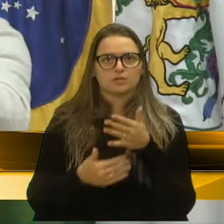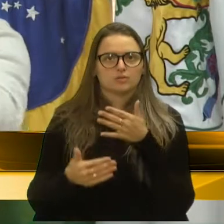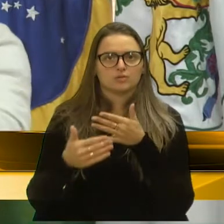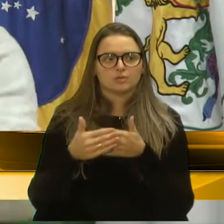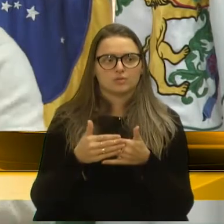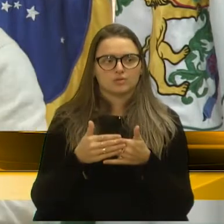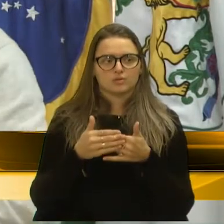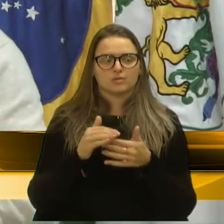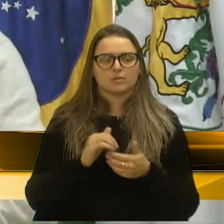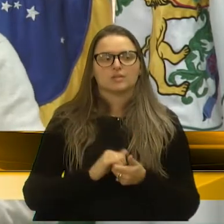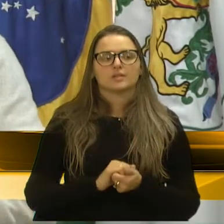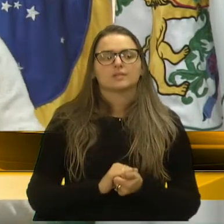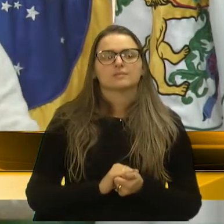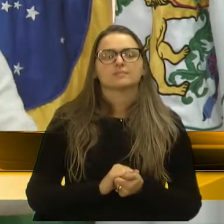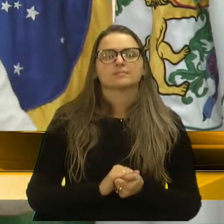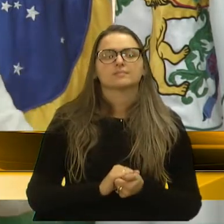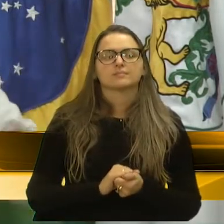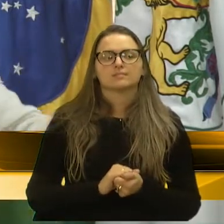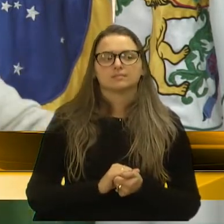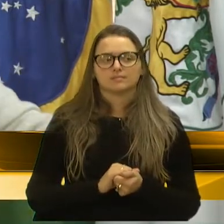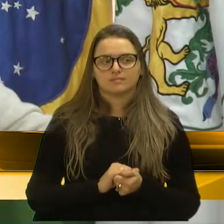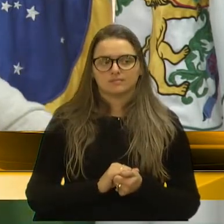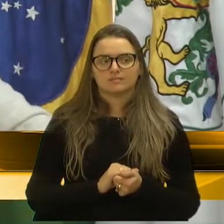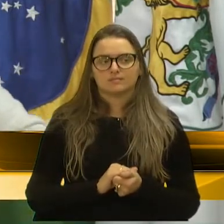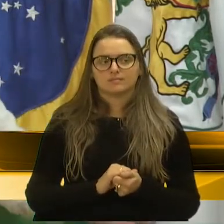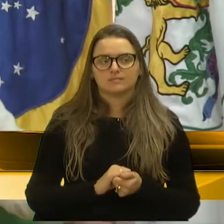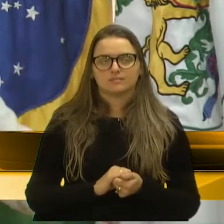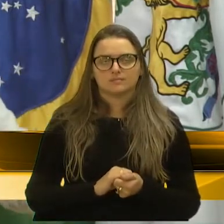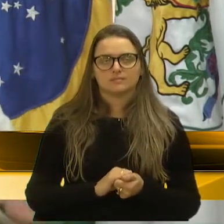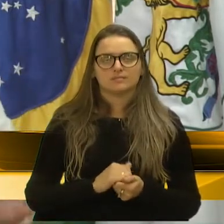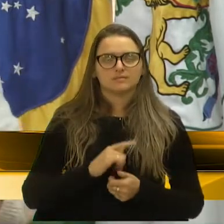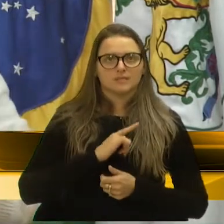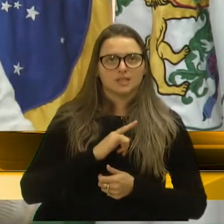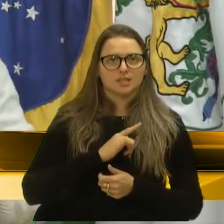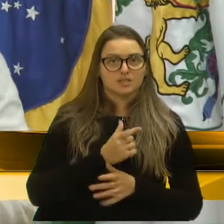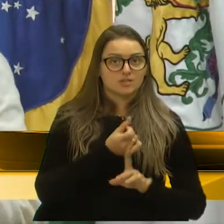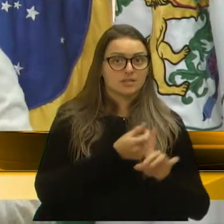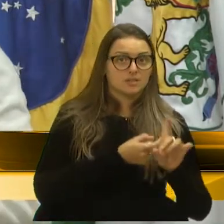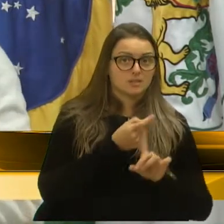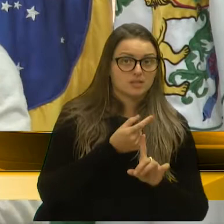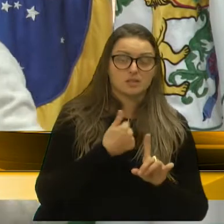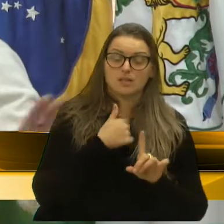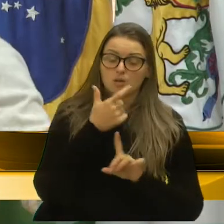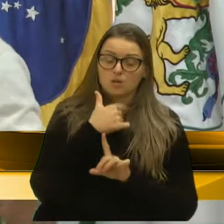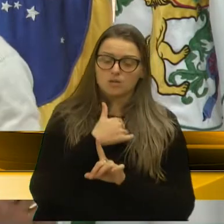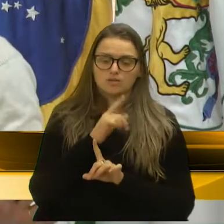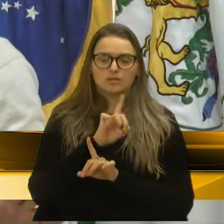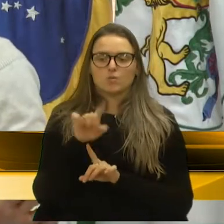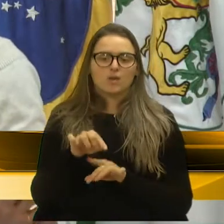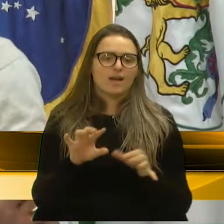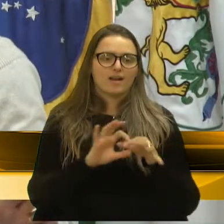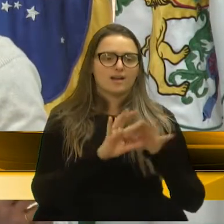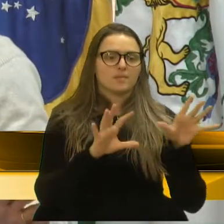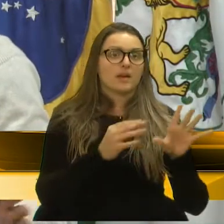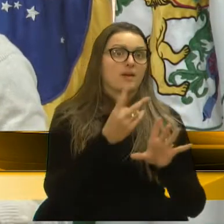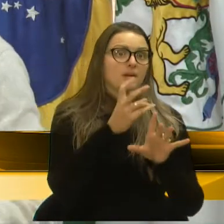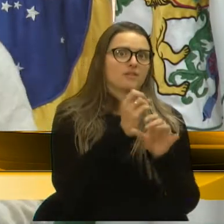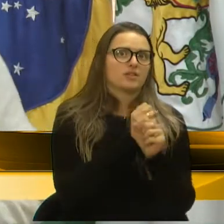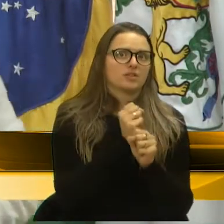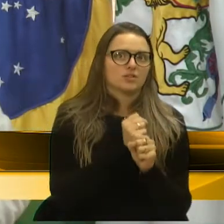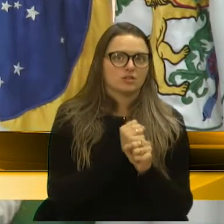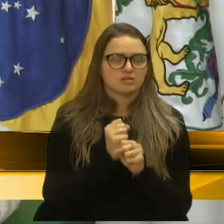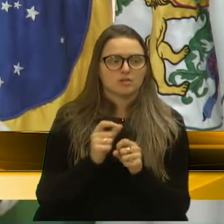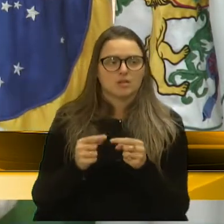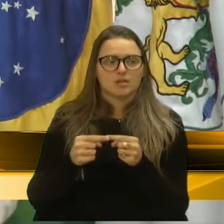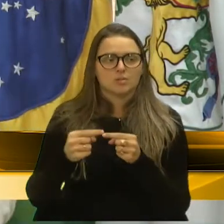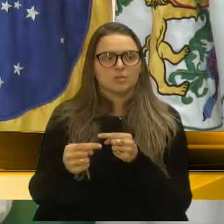legítimo a colocação dos colegas que pedem seis meses. Agora, a gente não está aqui dando um cheque em branco para 20 anos, não. A gente